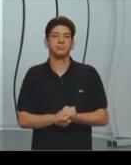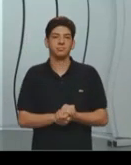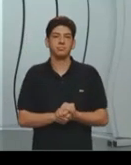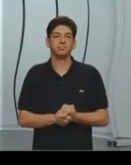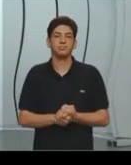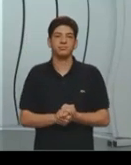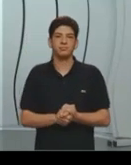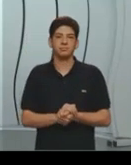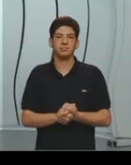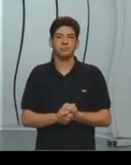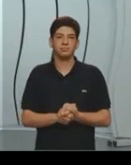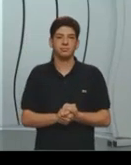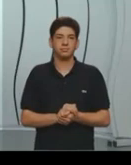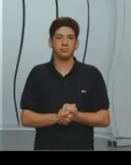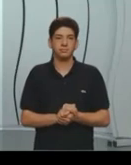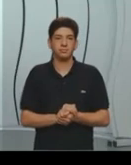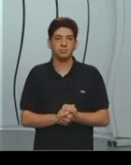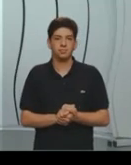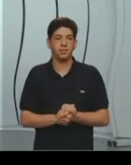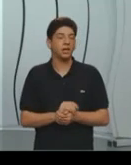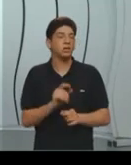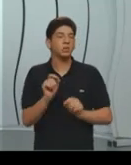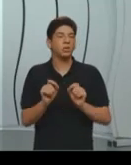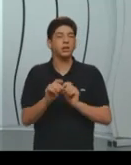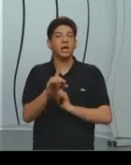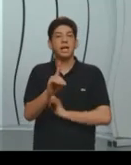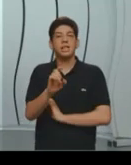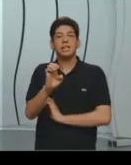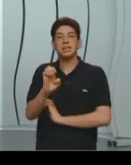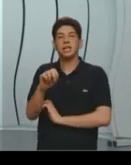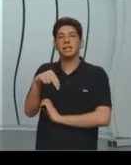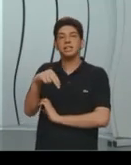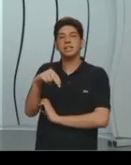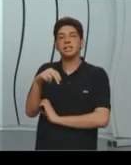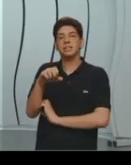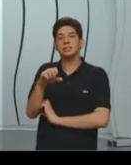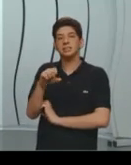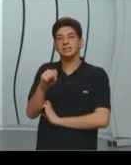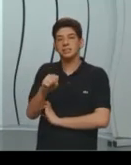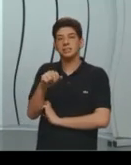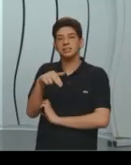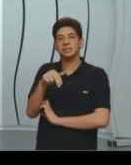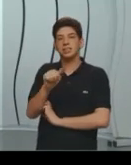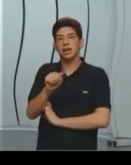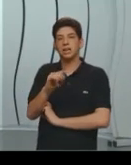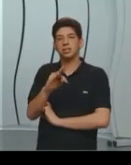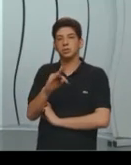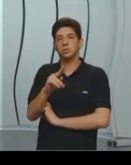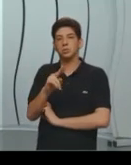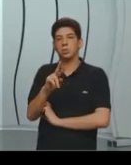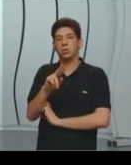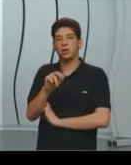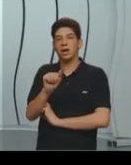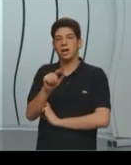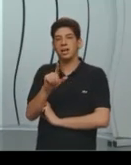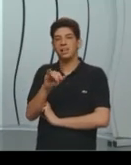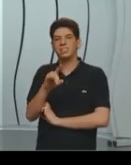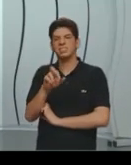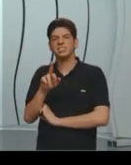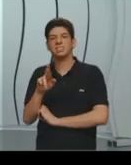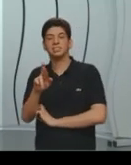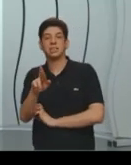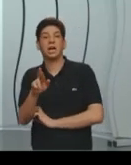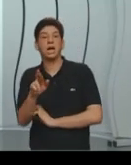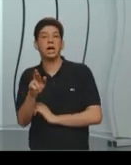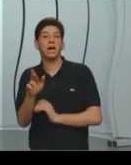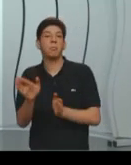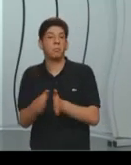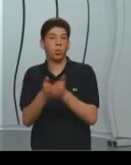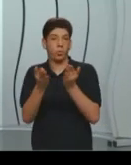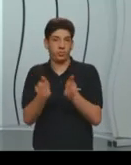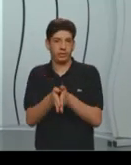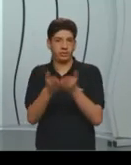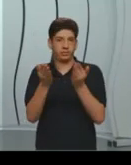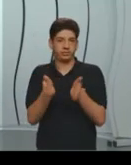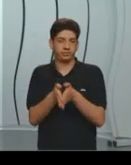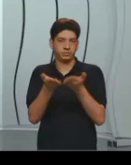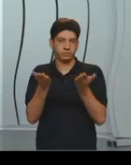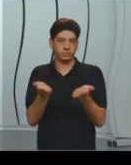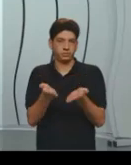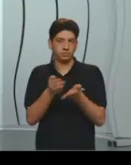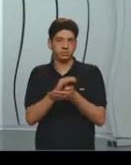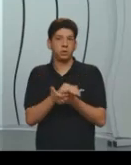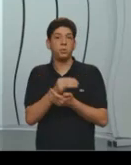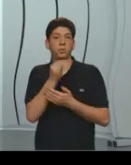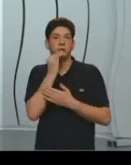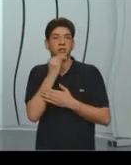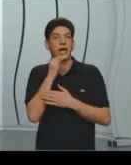aí a gente chama isso de desnaturalizar a pobreza, que geralmente as pessoas acham normal, alguns cidadãos de algumas regiões ter muito mais acesso a